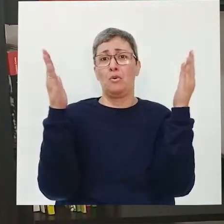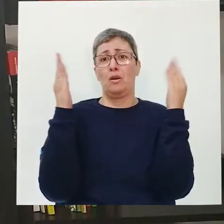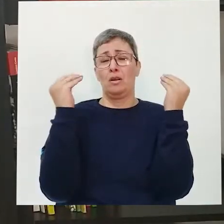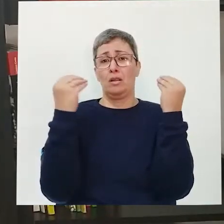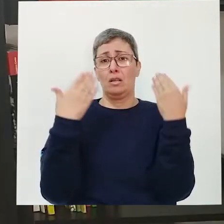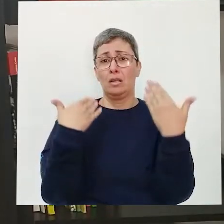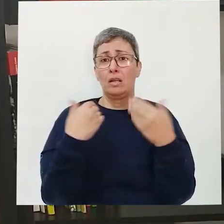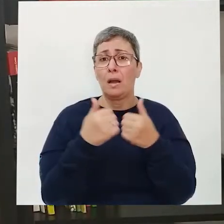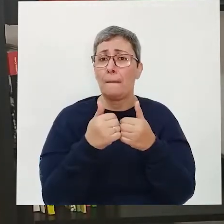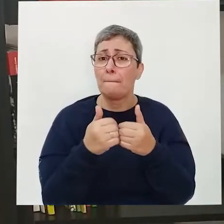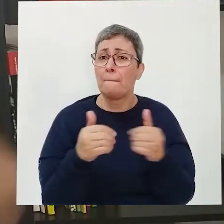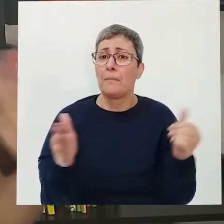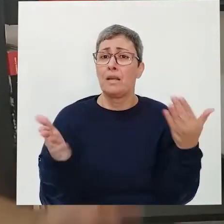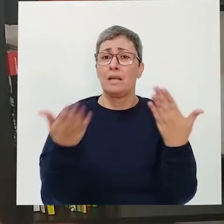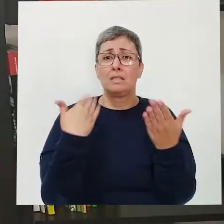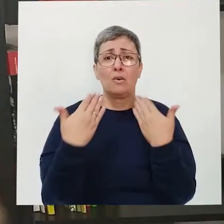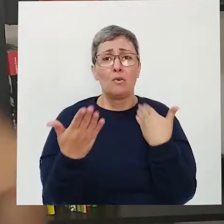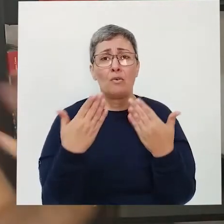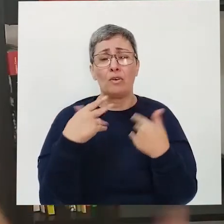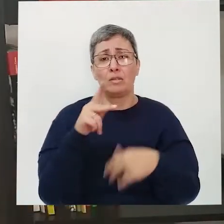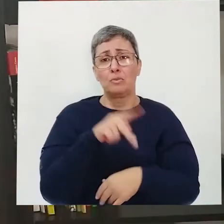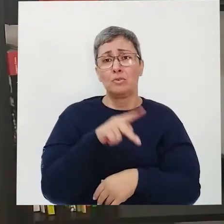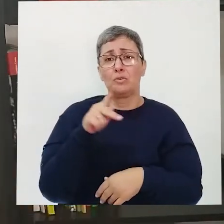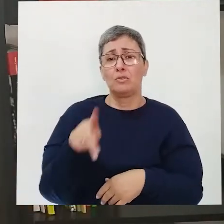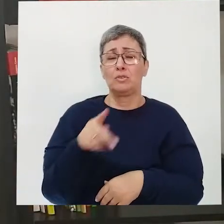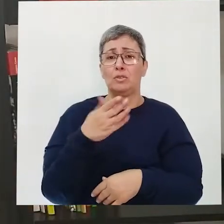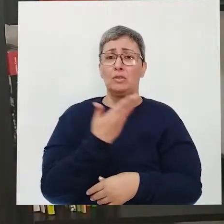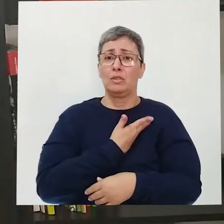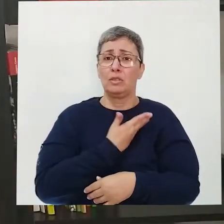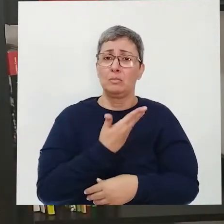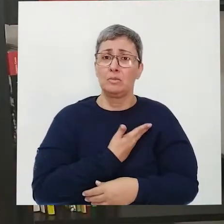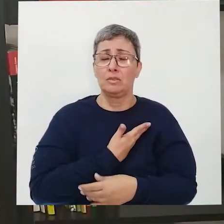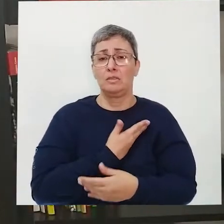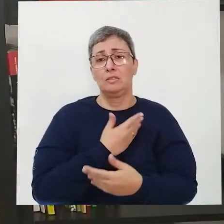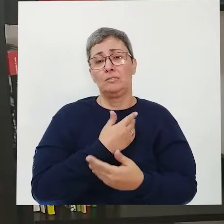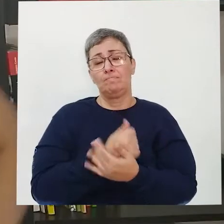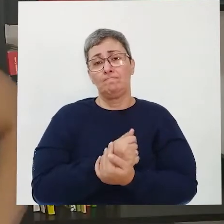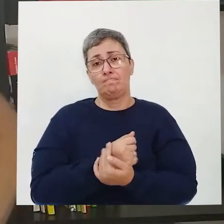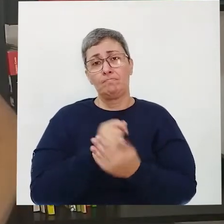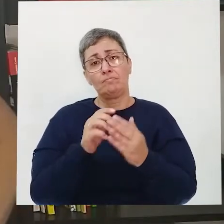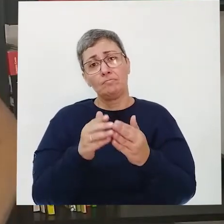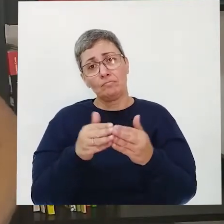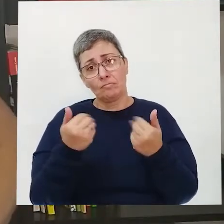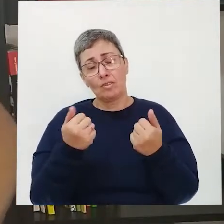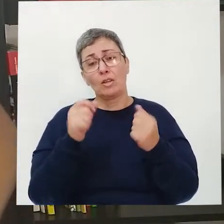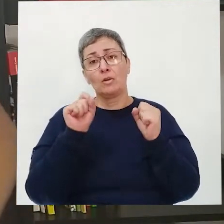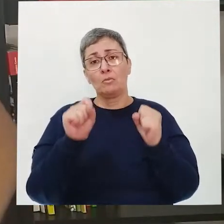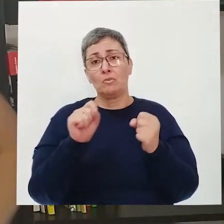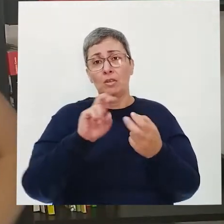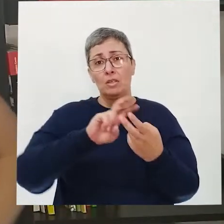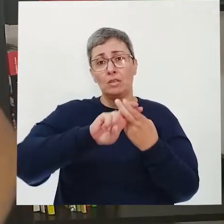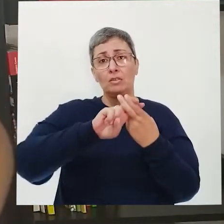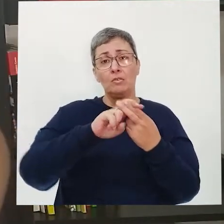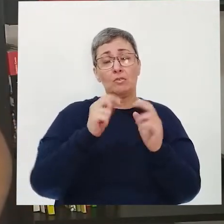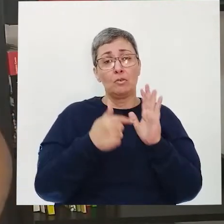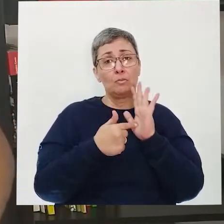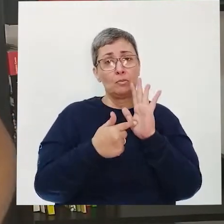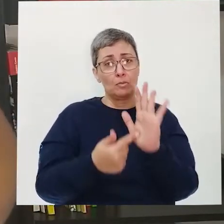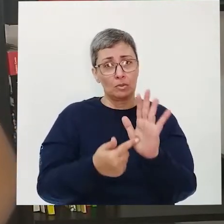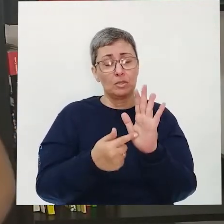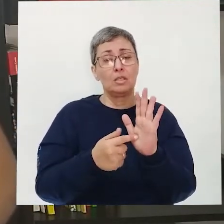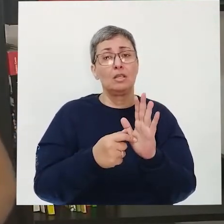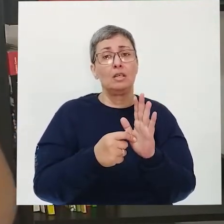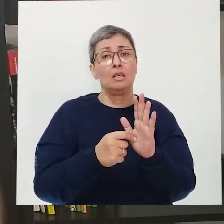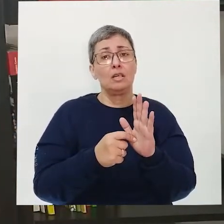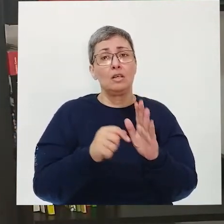conversa com educadores e educadoras, os colegas e as colegas de vocês. E por falar em SUS, vou mostrar um vídeo